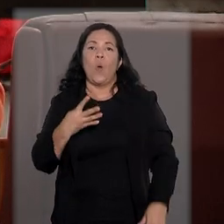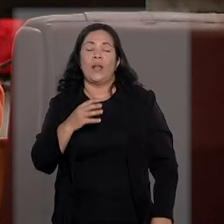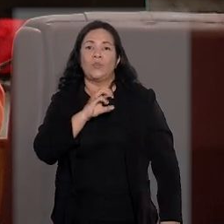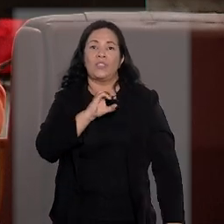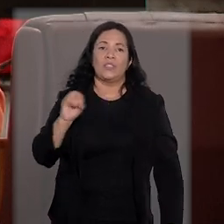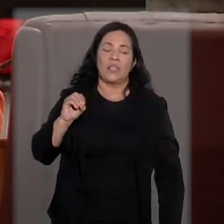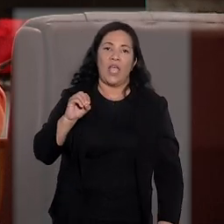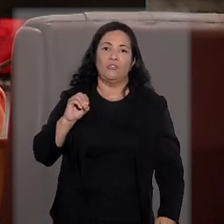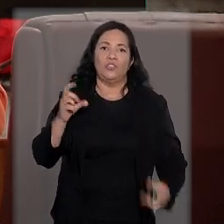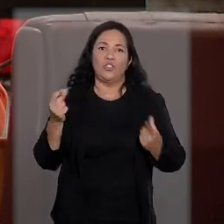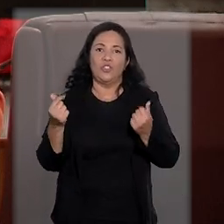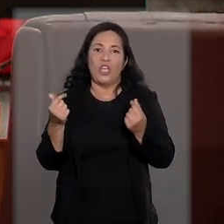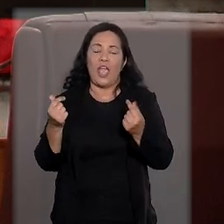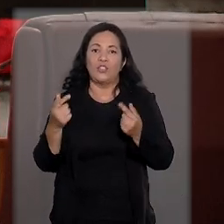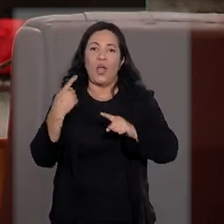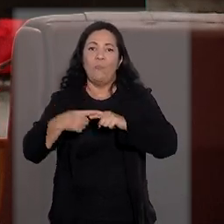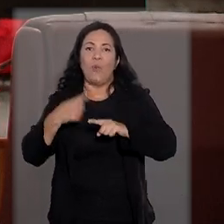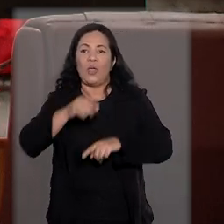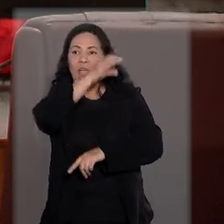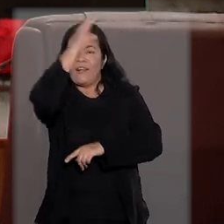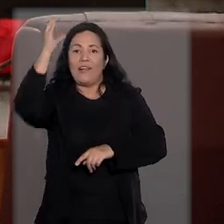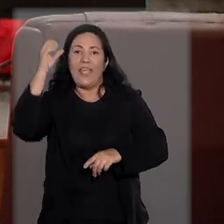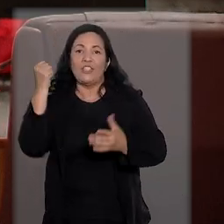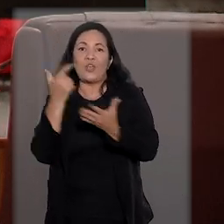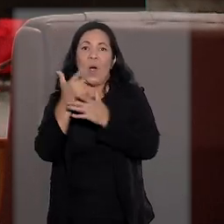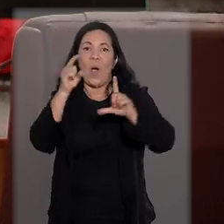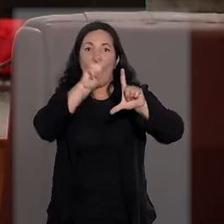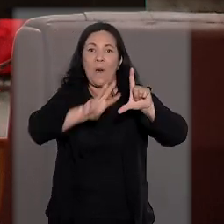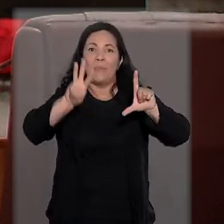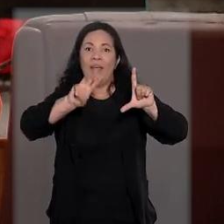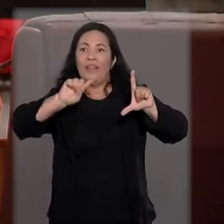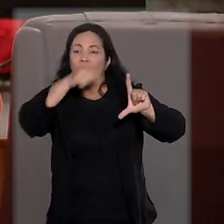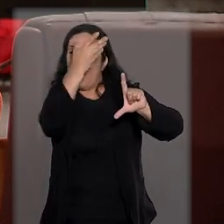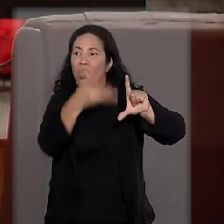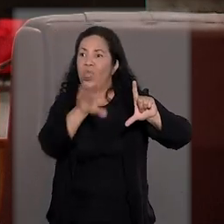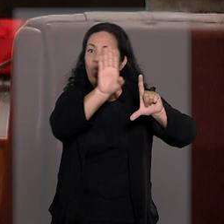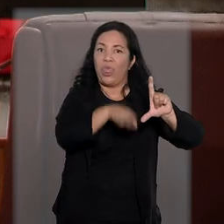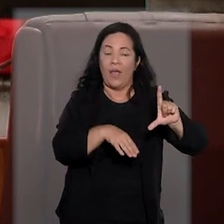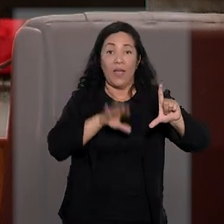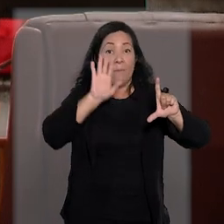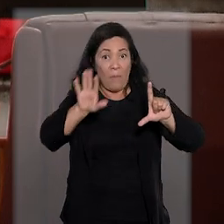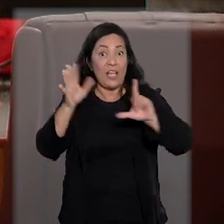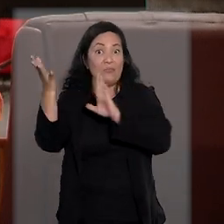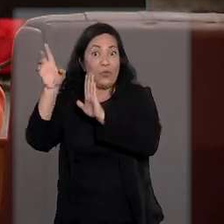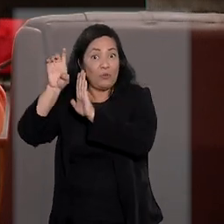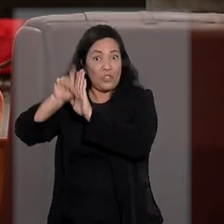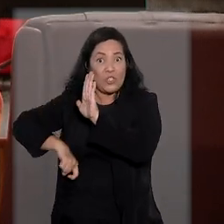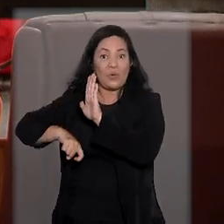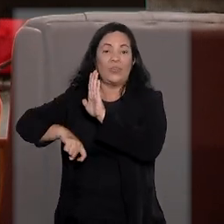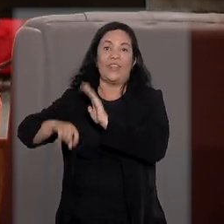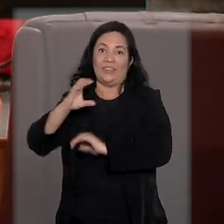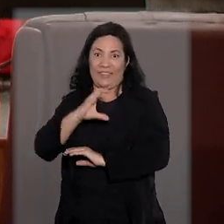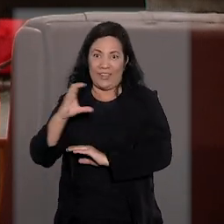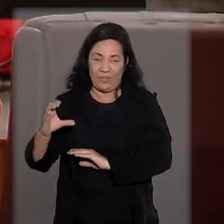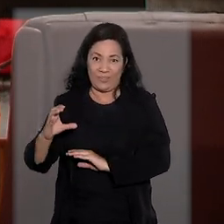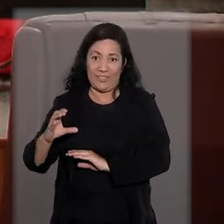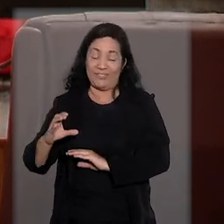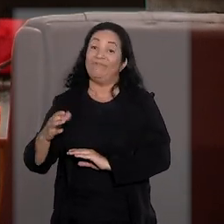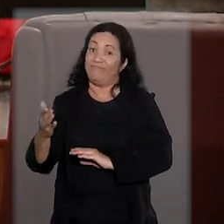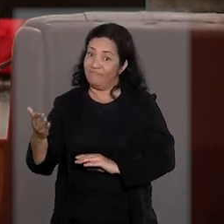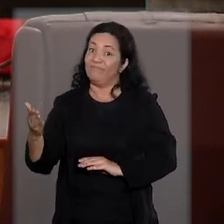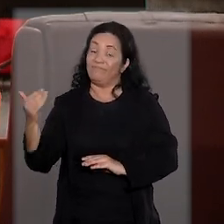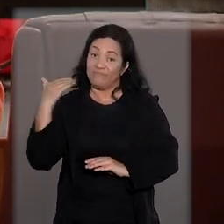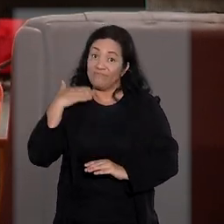valores relativos a operações canceladas pelos clientes, mas que foram debitados da conta. O juízo de primeiro